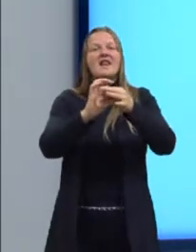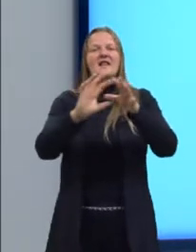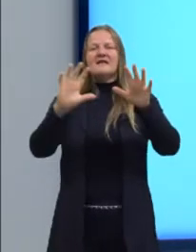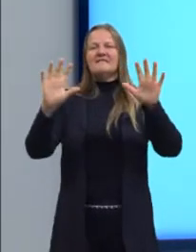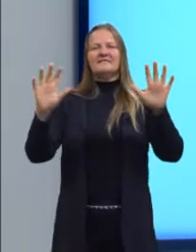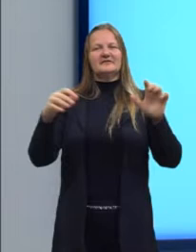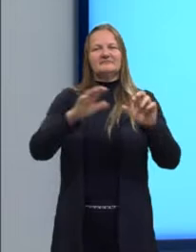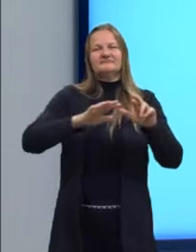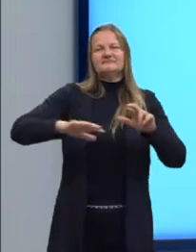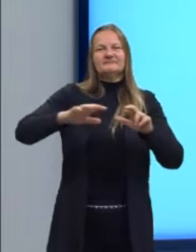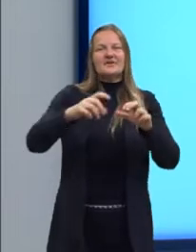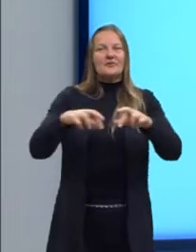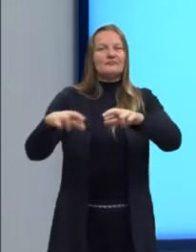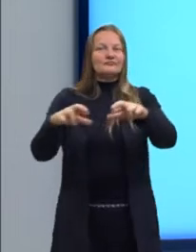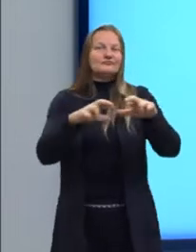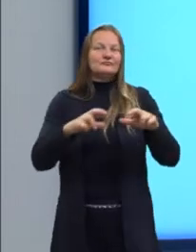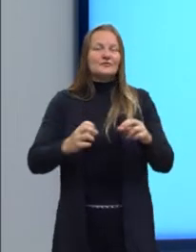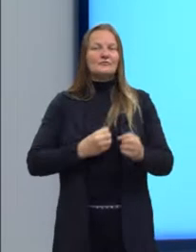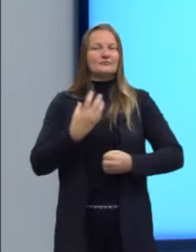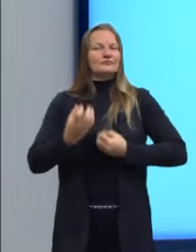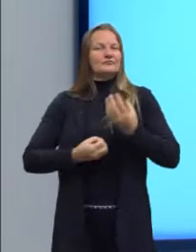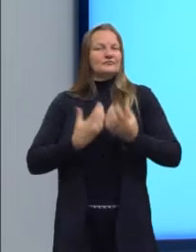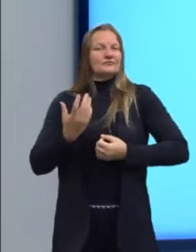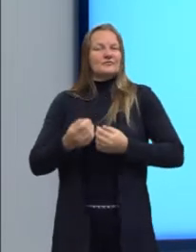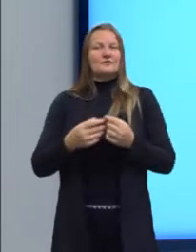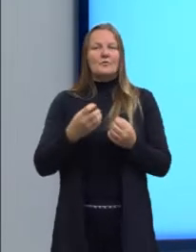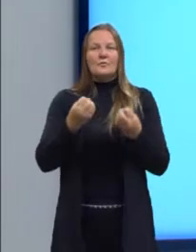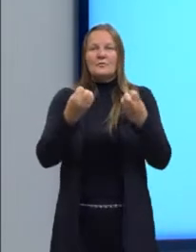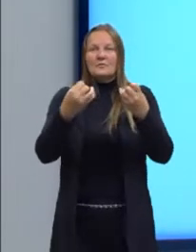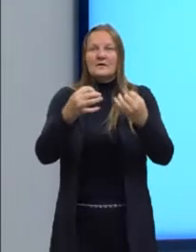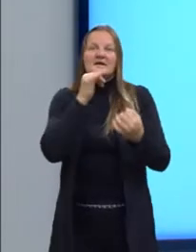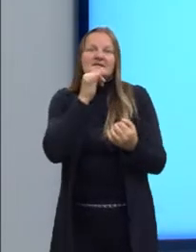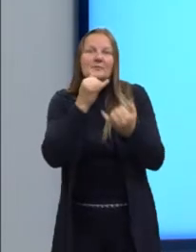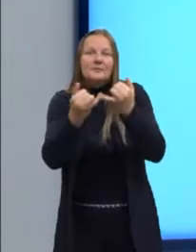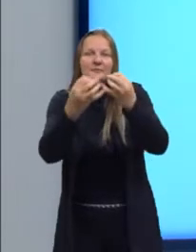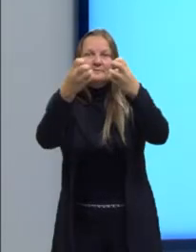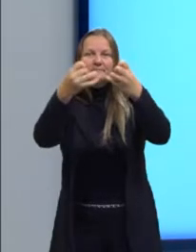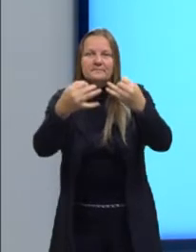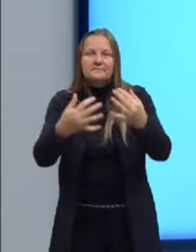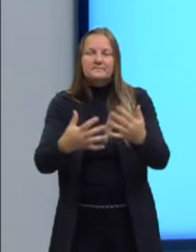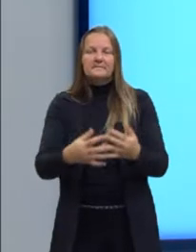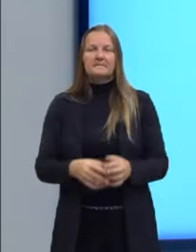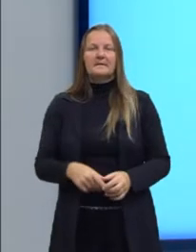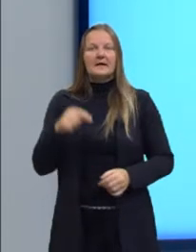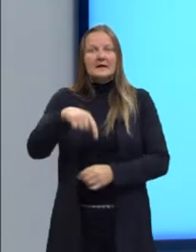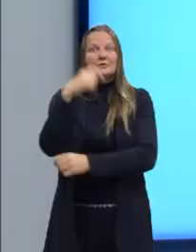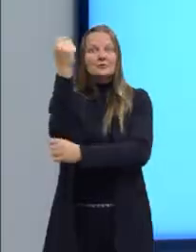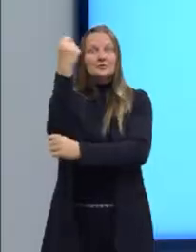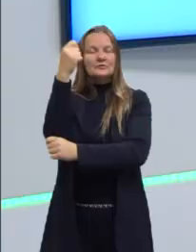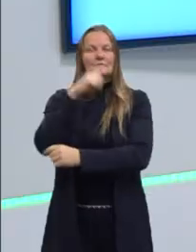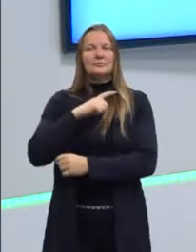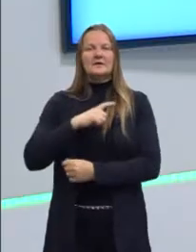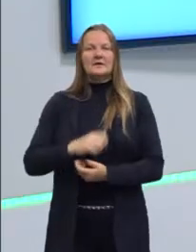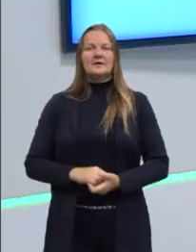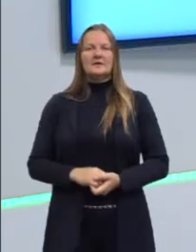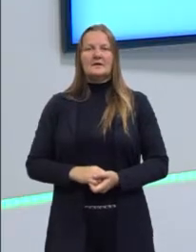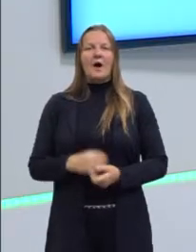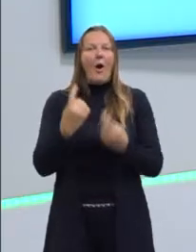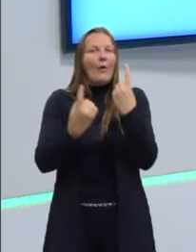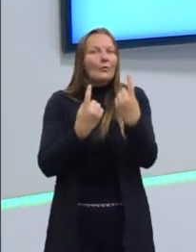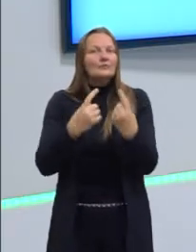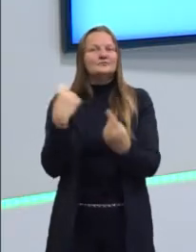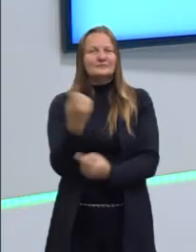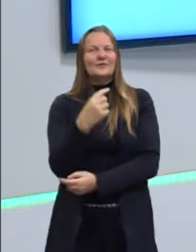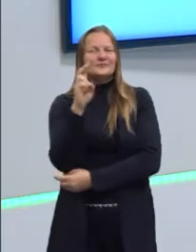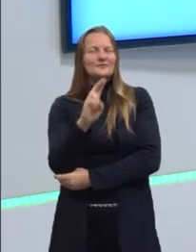regionalismos, formas espontâneas, que seriam como? Por exemplo, aqui no Rio Grande do Sul, gente tem, alguns de